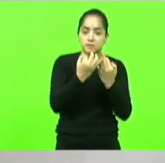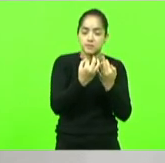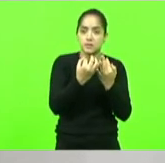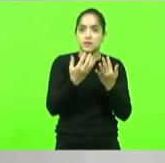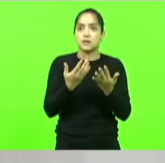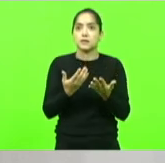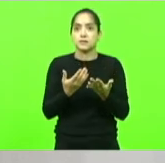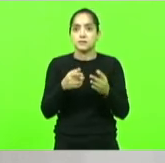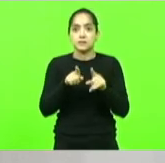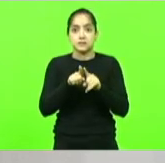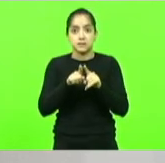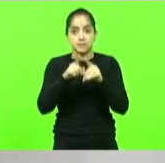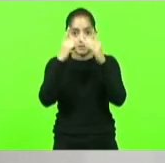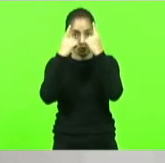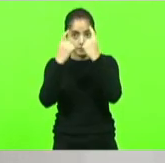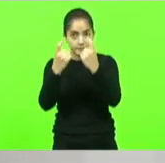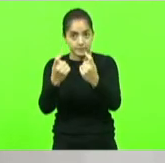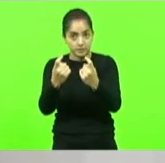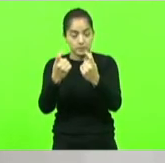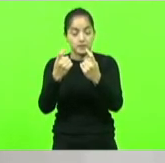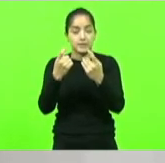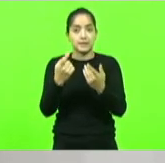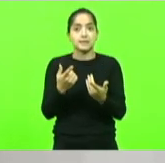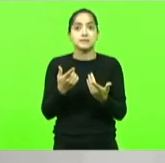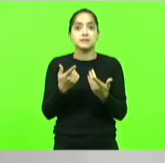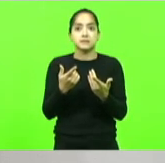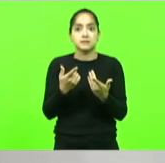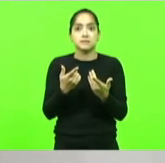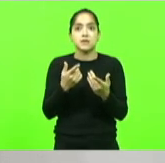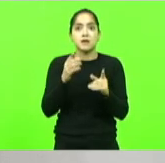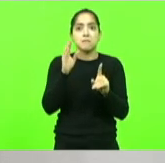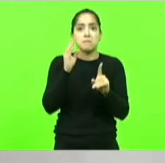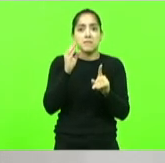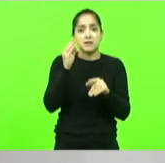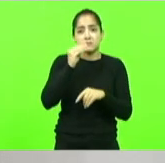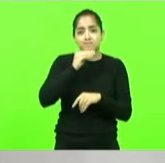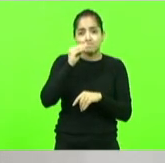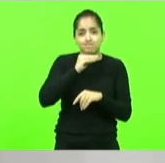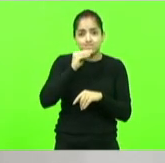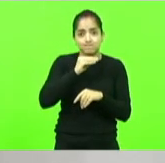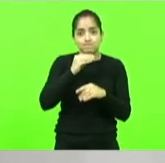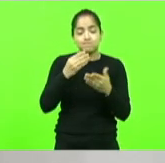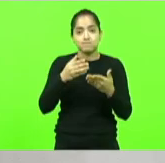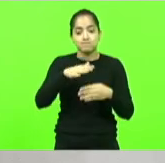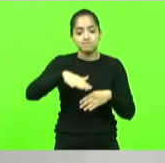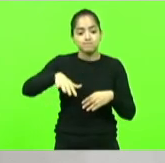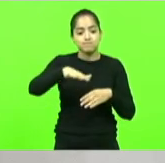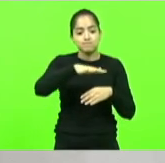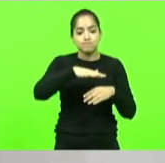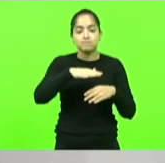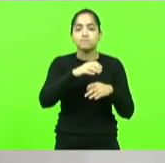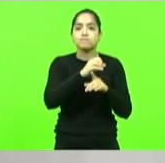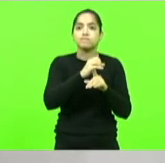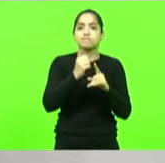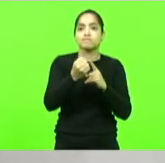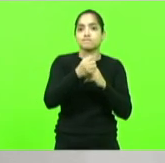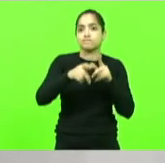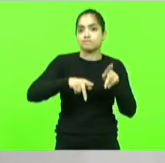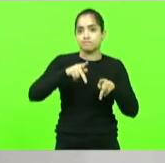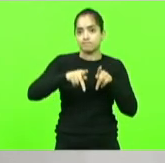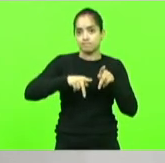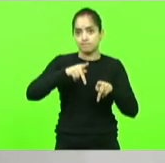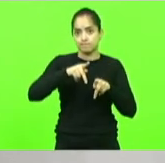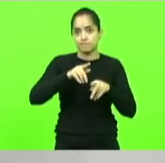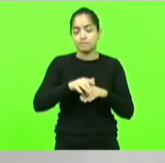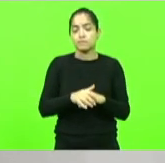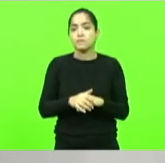situações de violência que tornam ainda mais vulneráveis determinados segmentos da população diante de todo